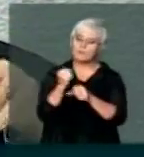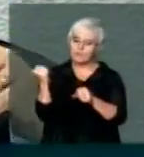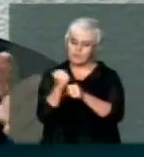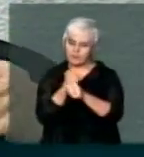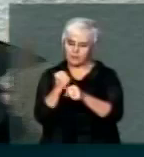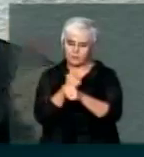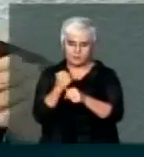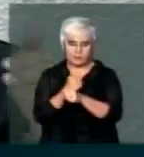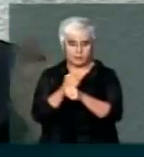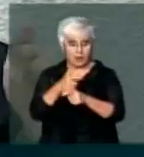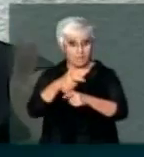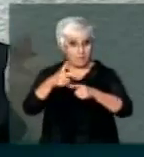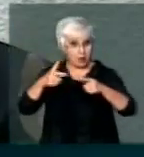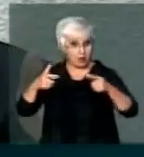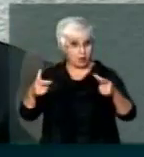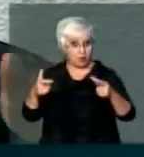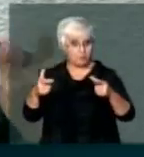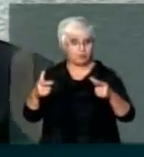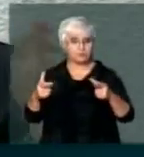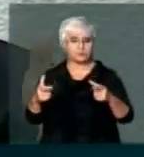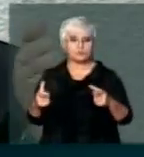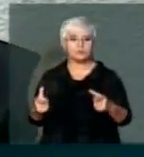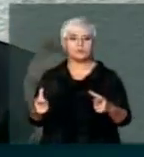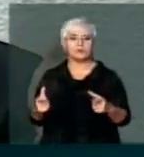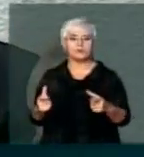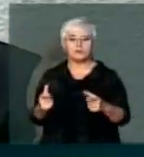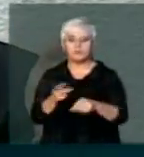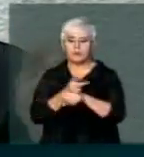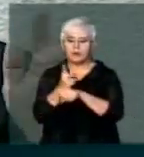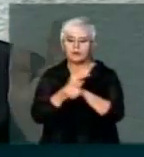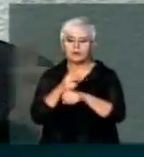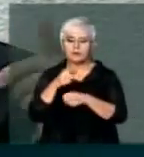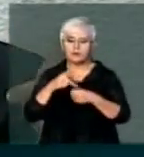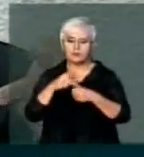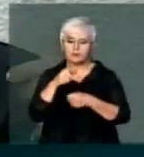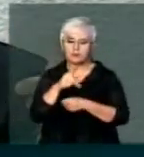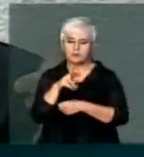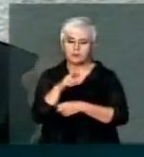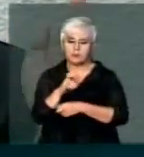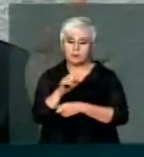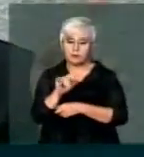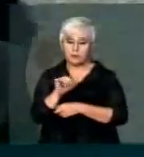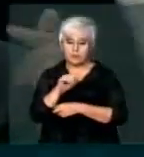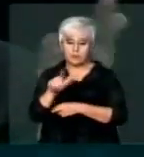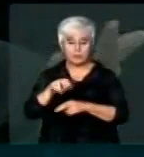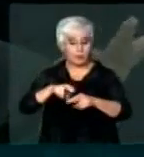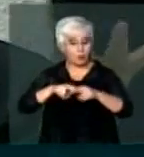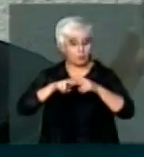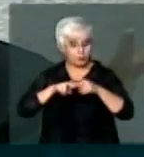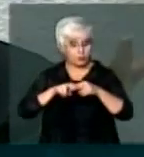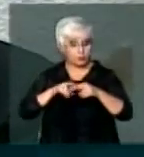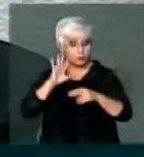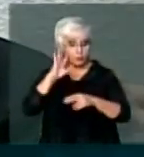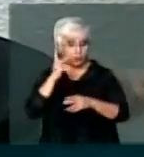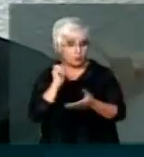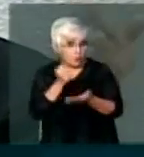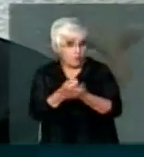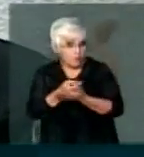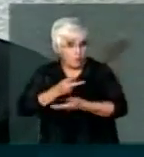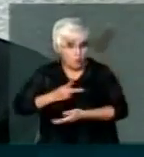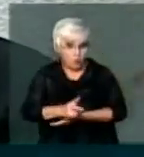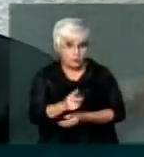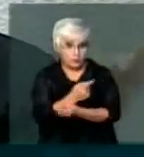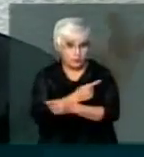construção, ou grande parte dos seus recursos para a exploração do pré-sal. Daí a decisão de não ir adiante na compra.